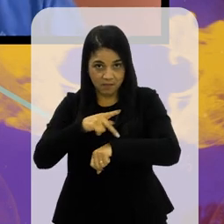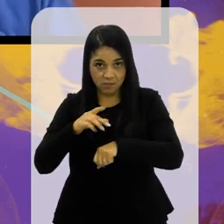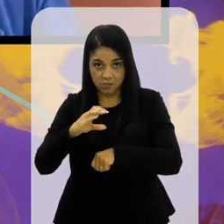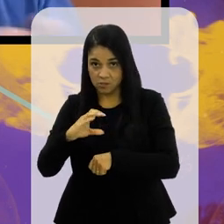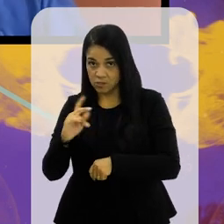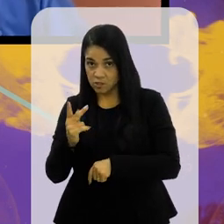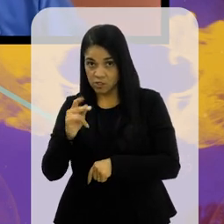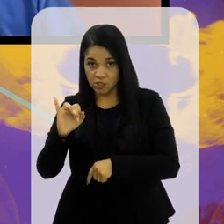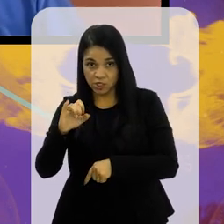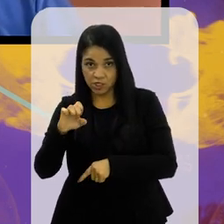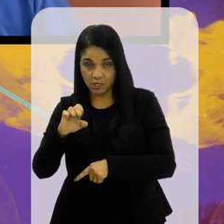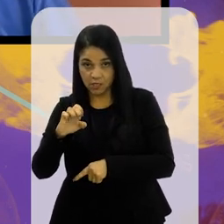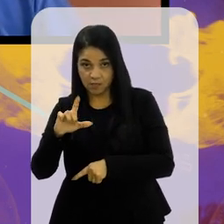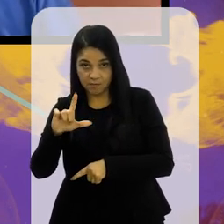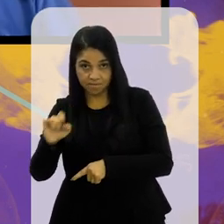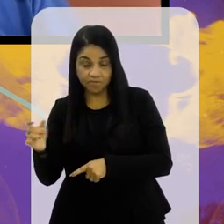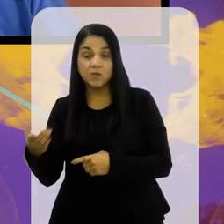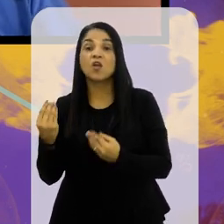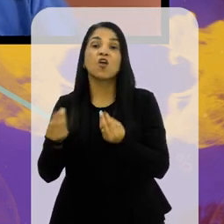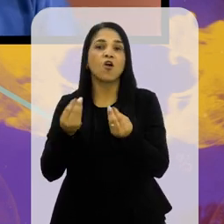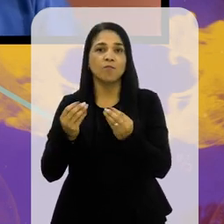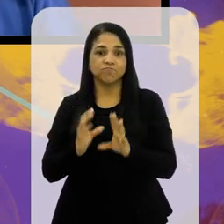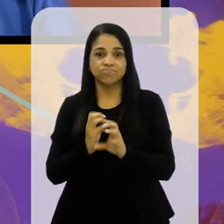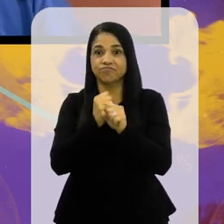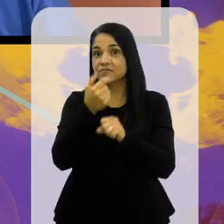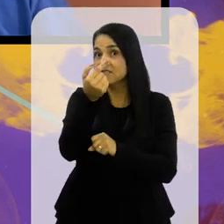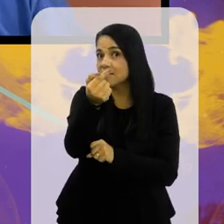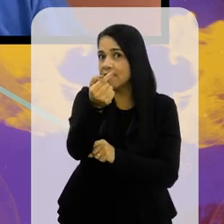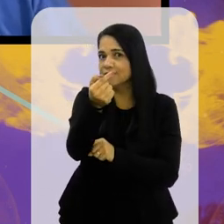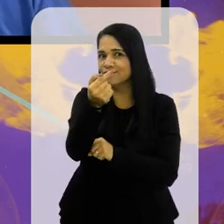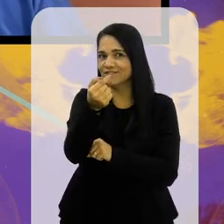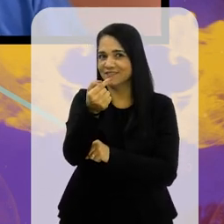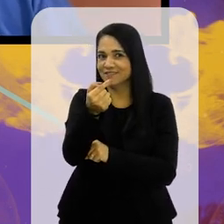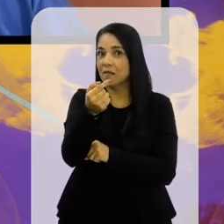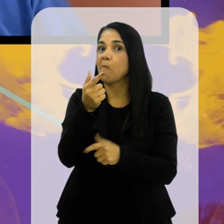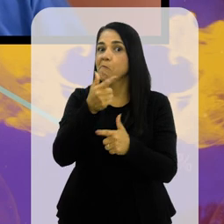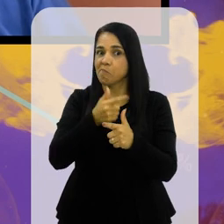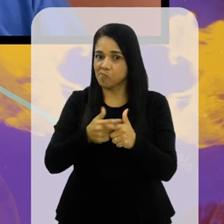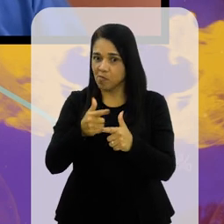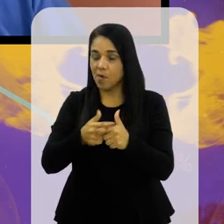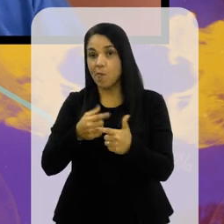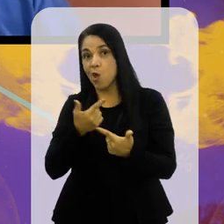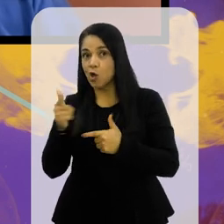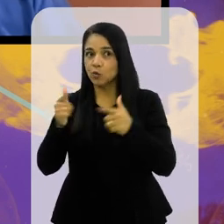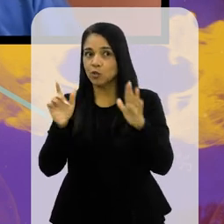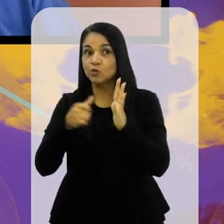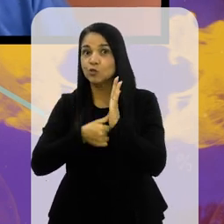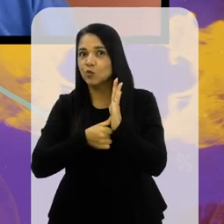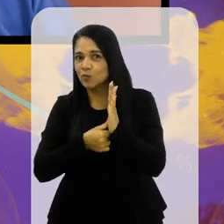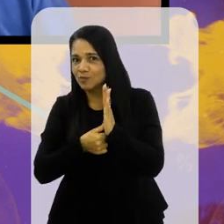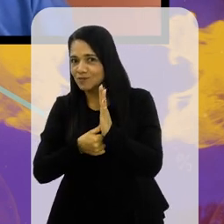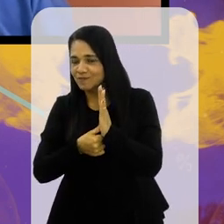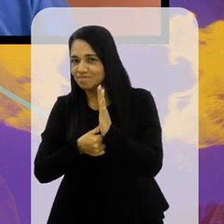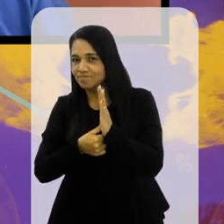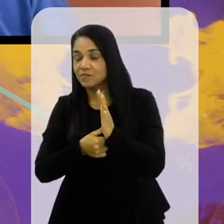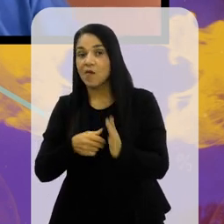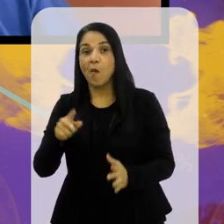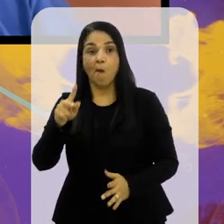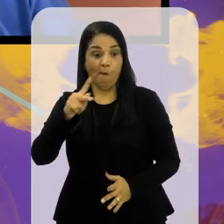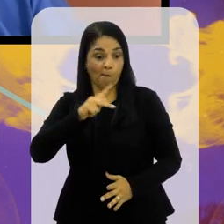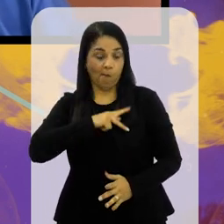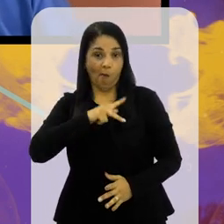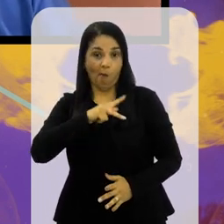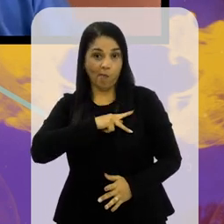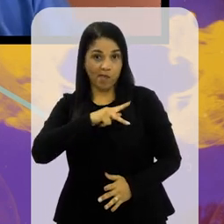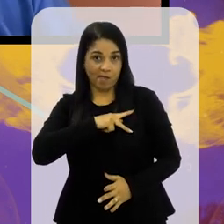Vamos parar por aí? Você desmonta o Flamengo. Pois é, um grande problema. Isso fora os outros clubes também. Aí